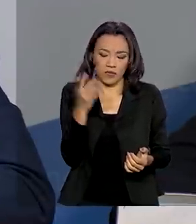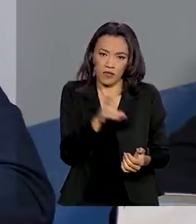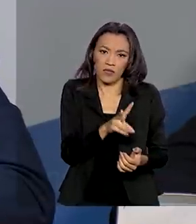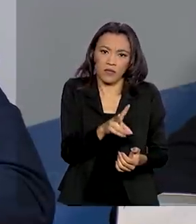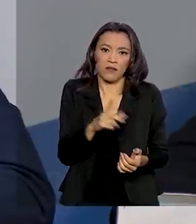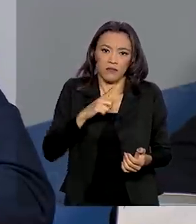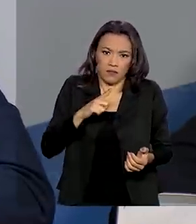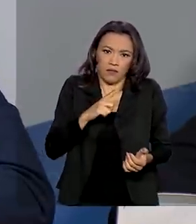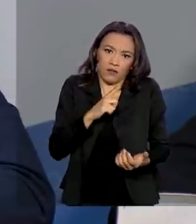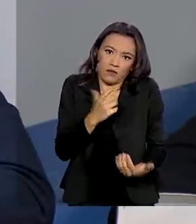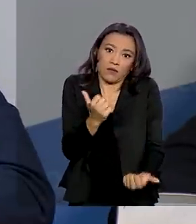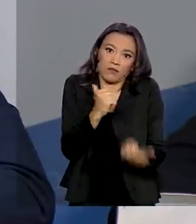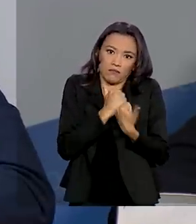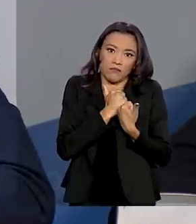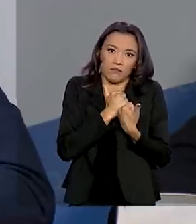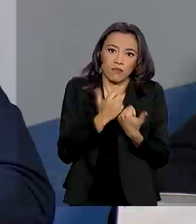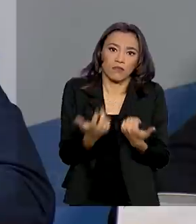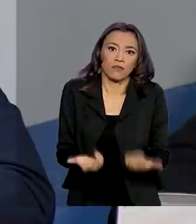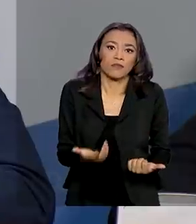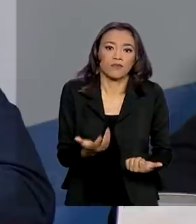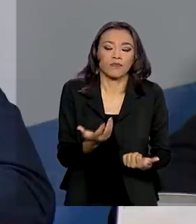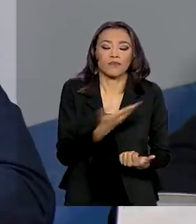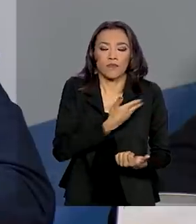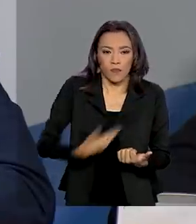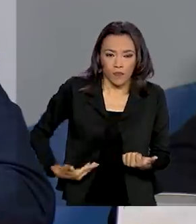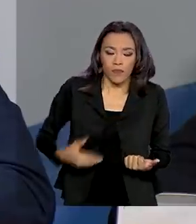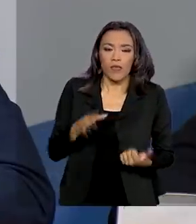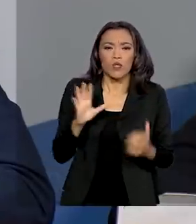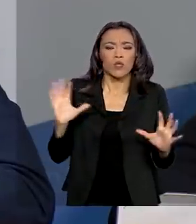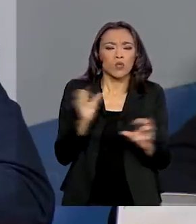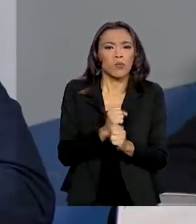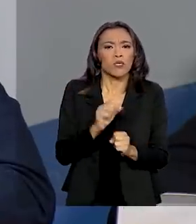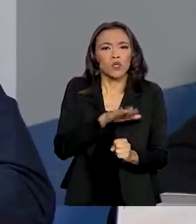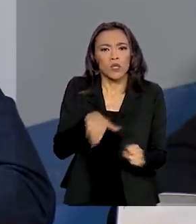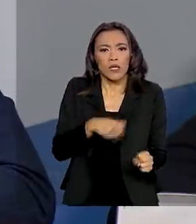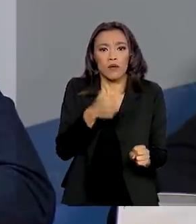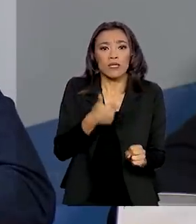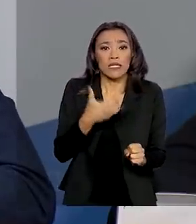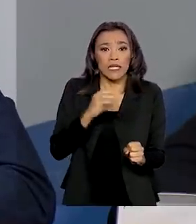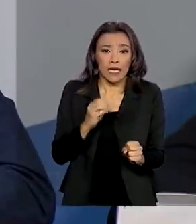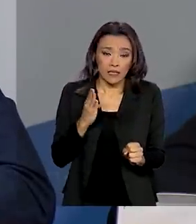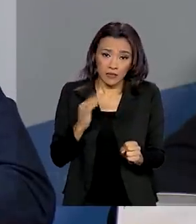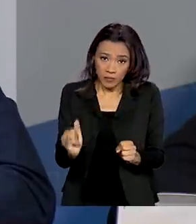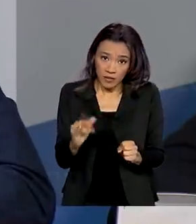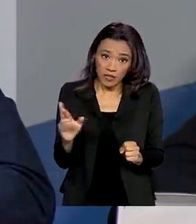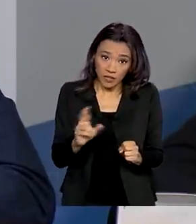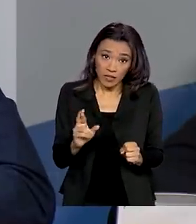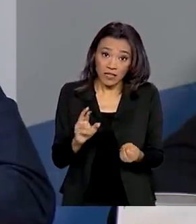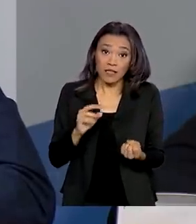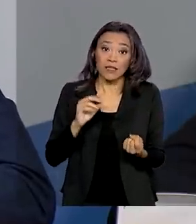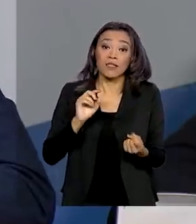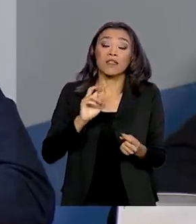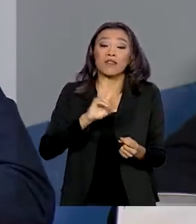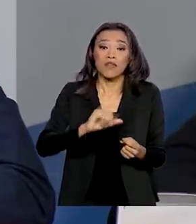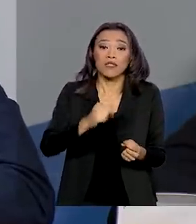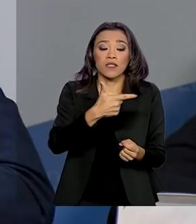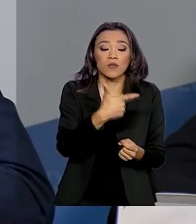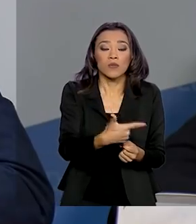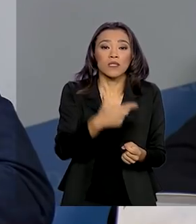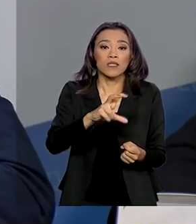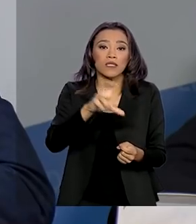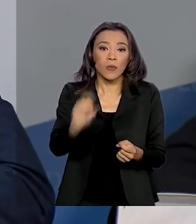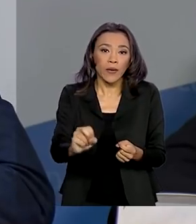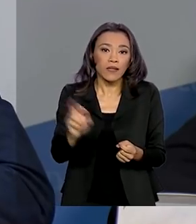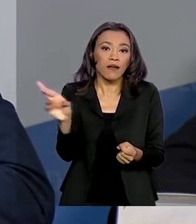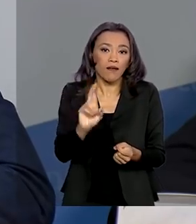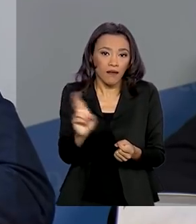e um total de 10 bilhões de reais para três parcelas de 250 reais ao longo dos